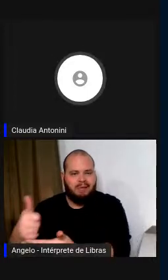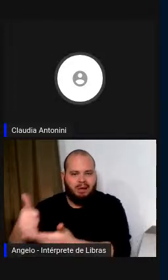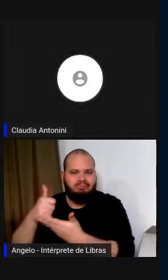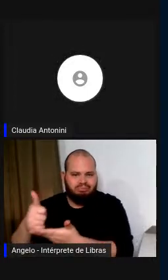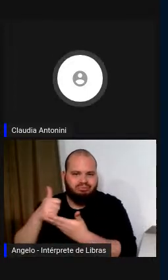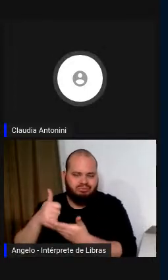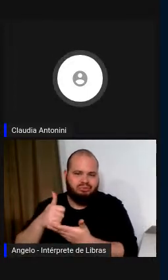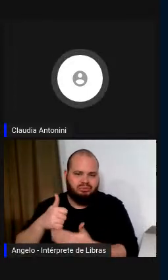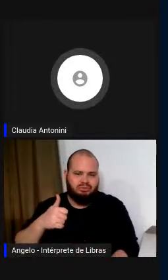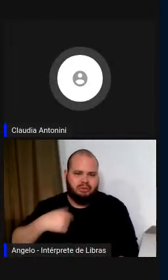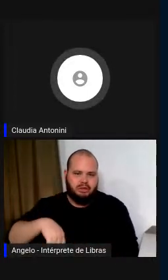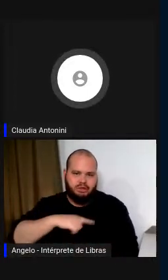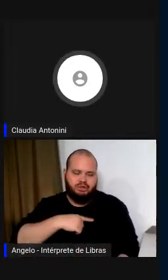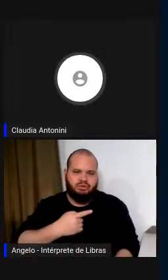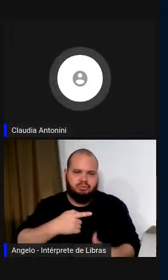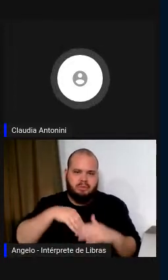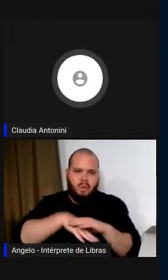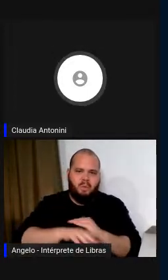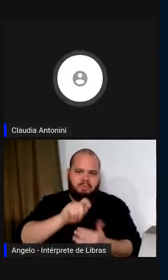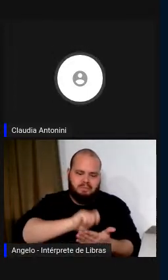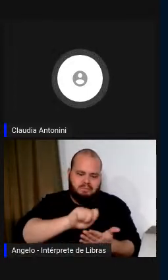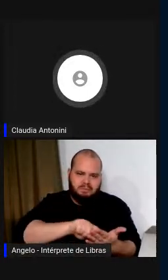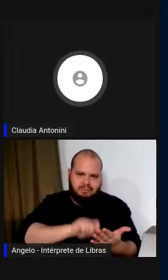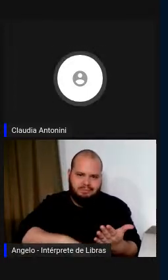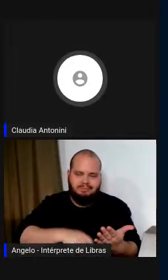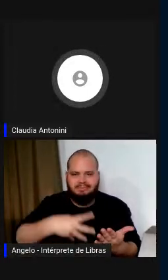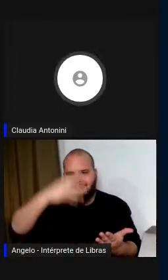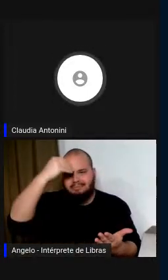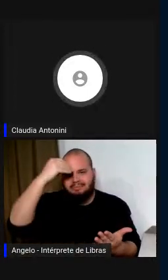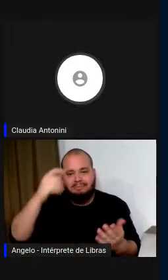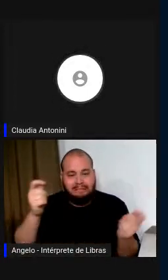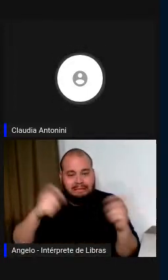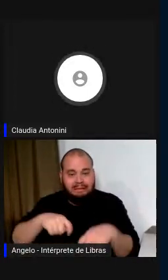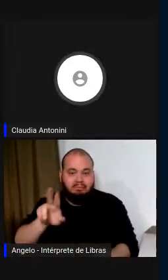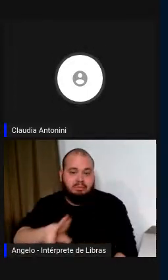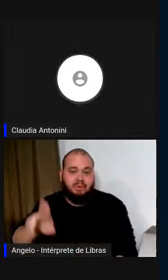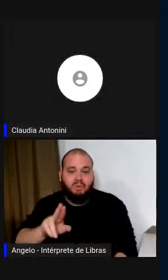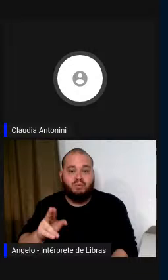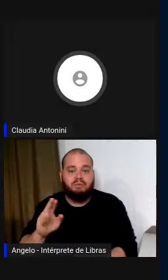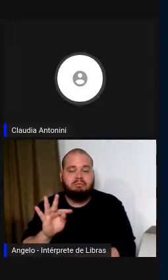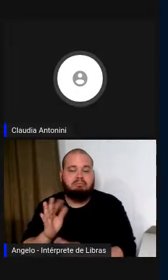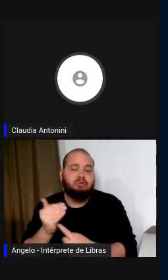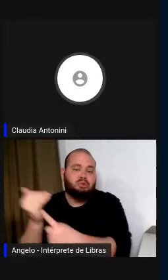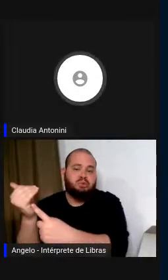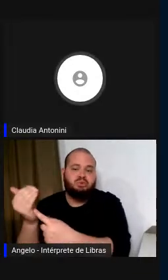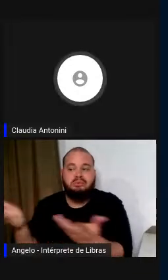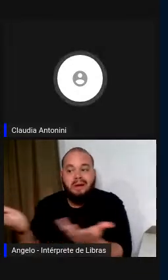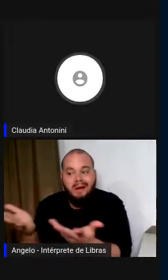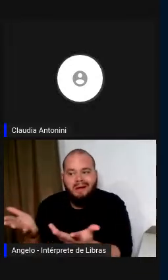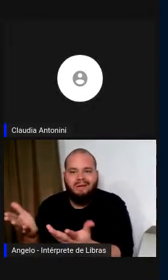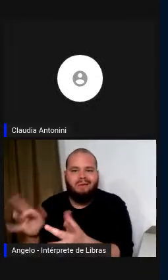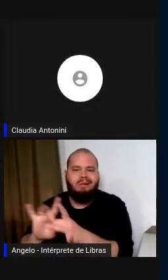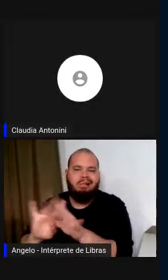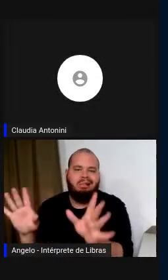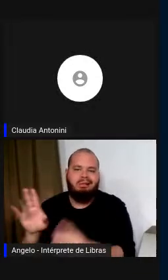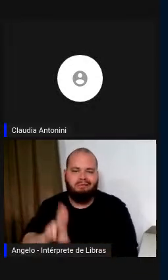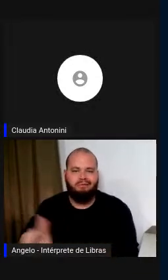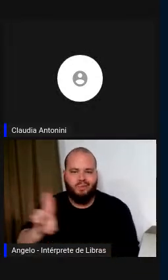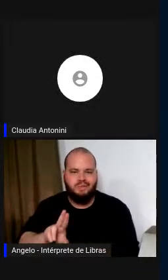exemplo de possíveis usos com a tecnologia atual que nós temos disponível.